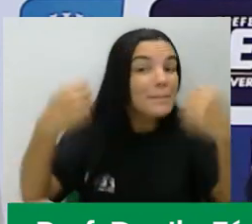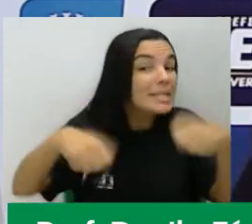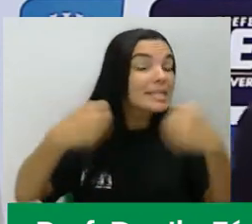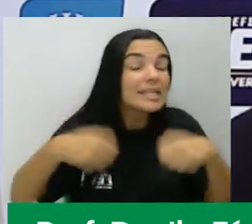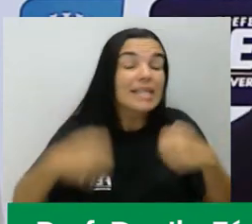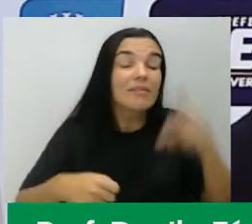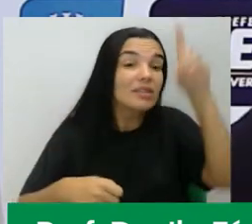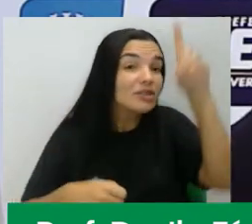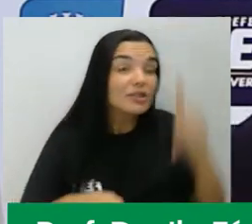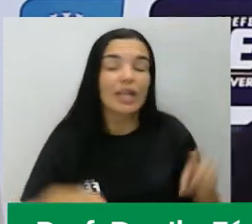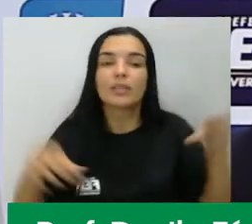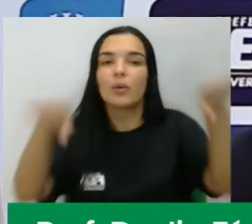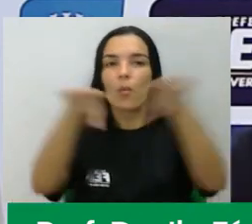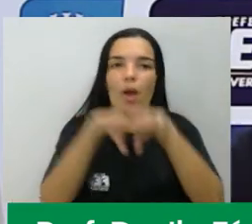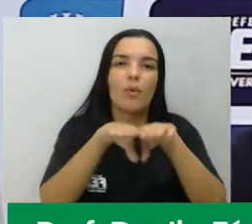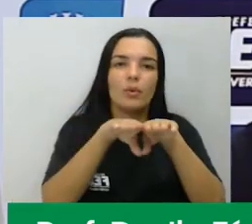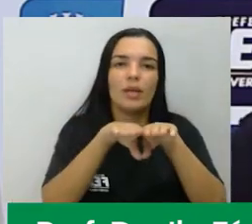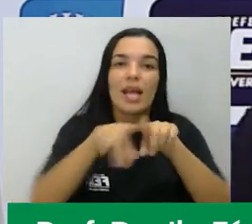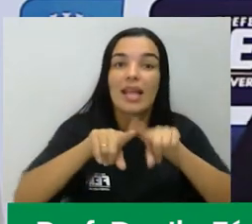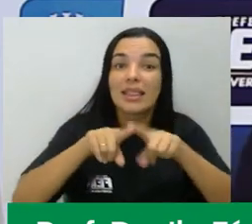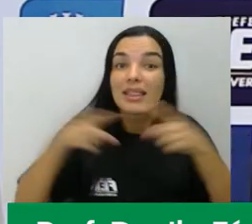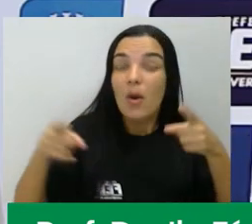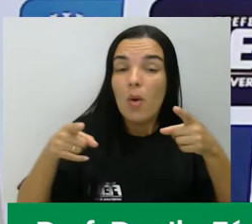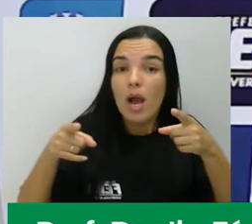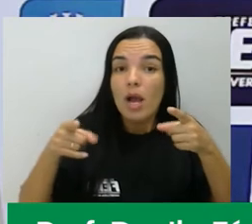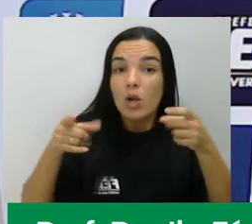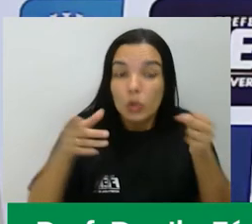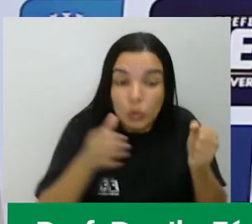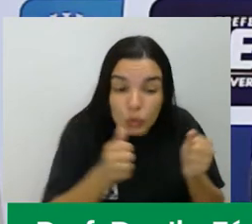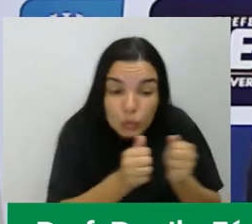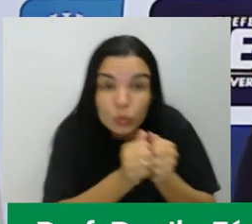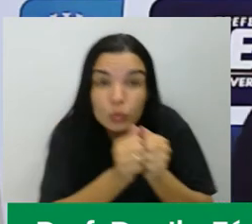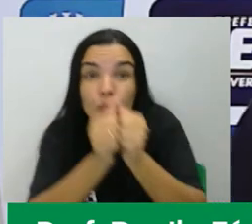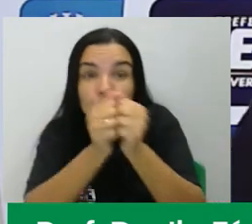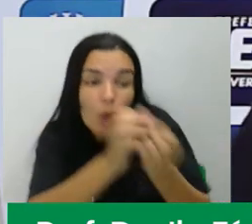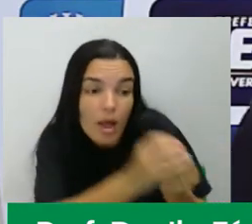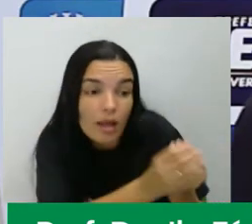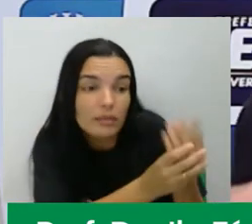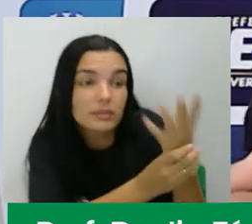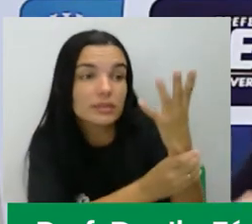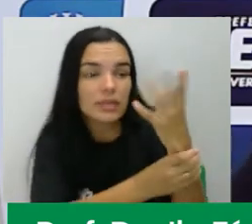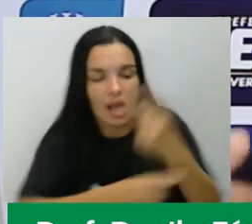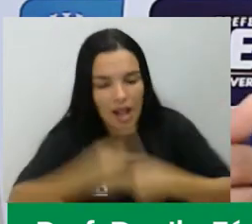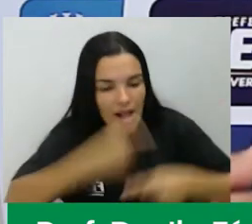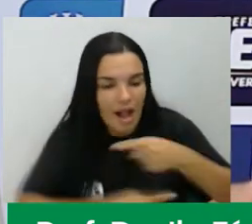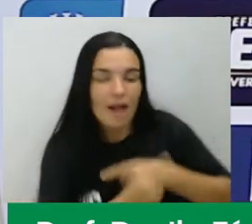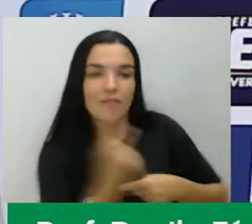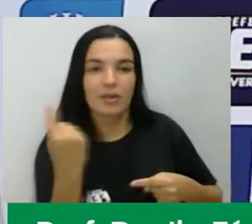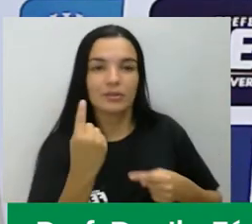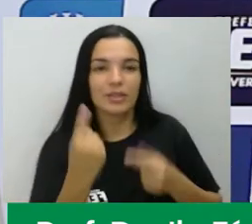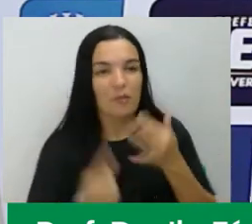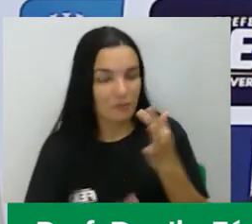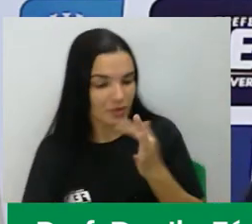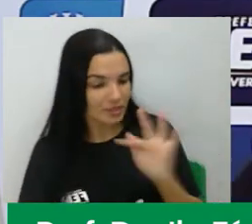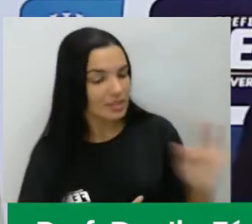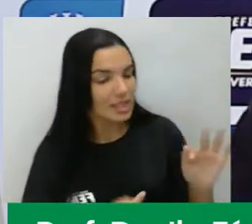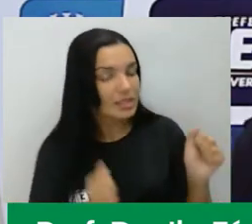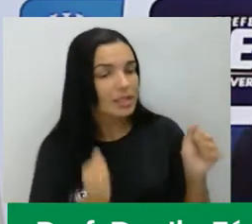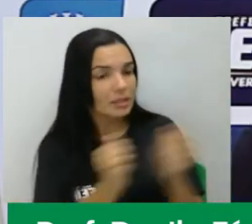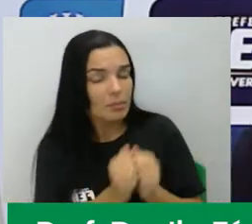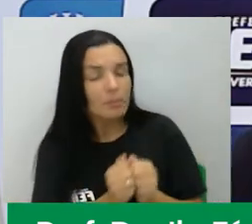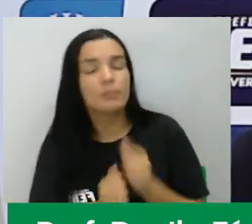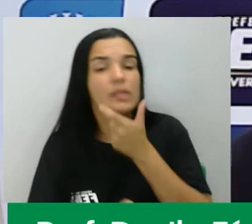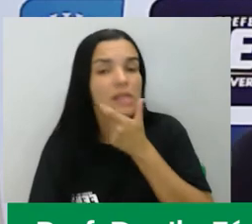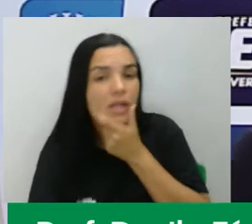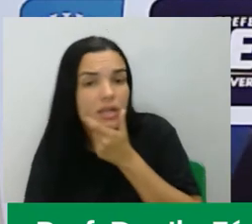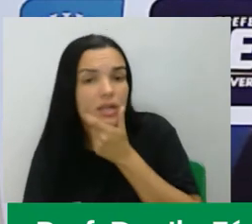que nascem com a Revolução Francesa, com a Revolução Inglesa também, e que alteram para sempre todo o